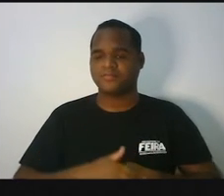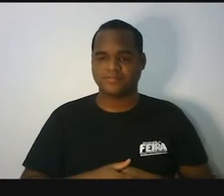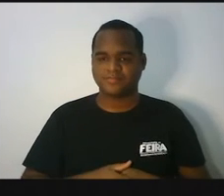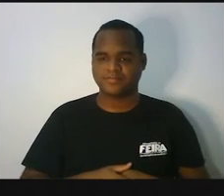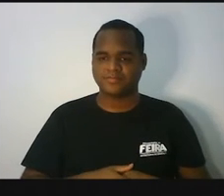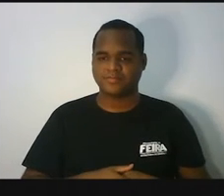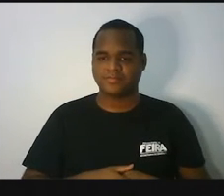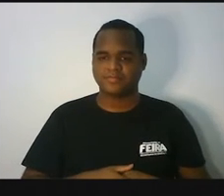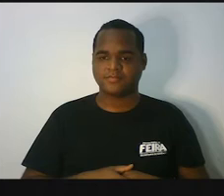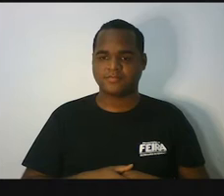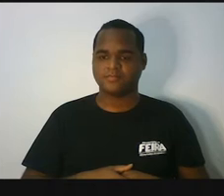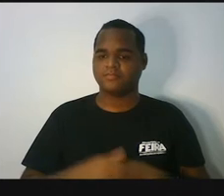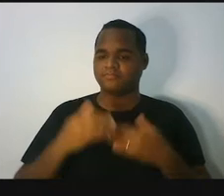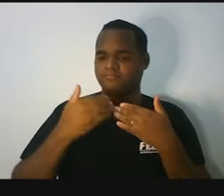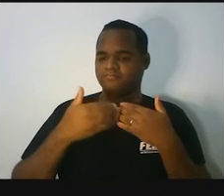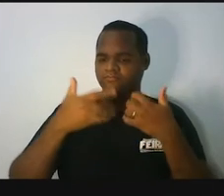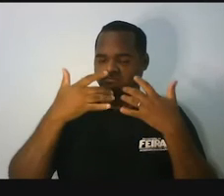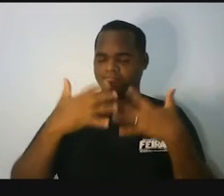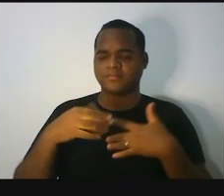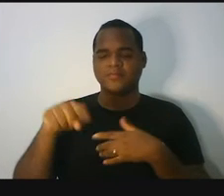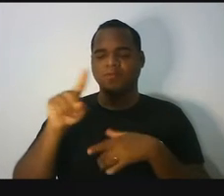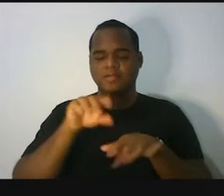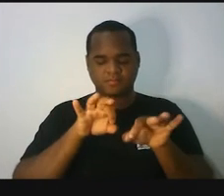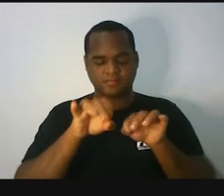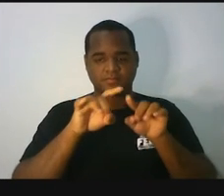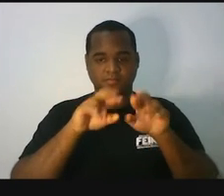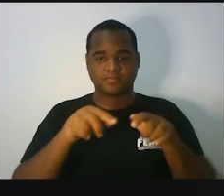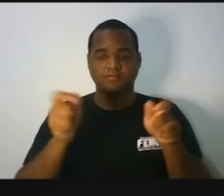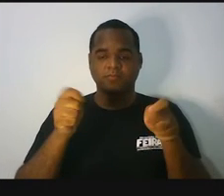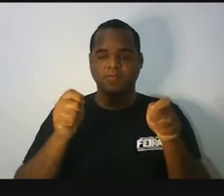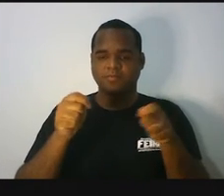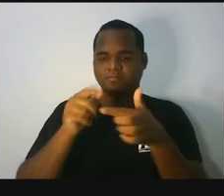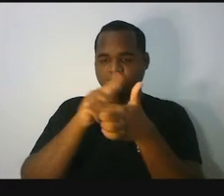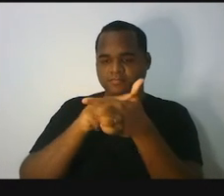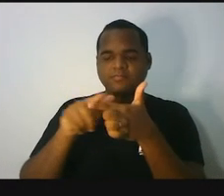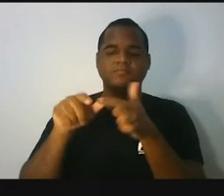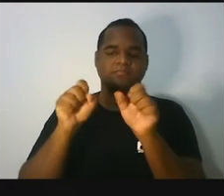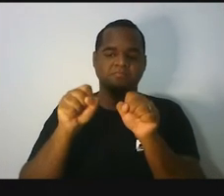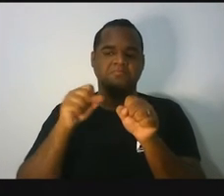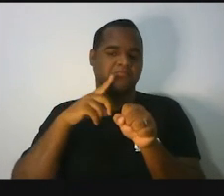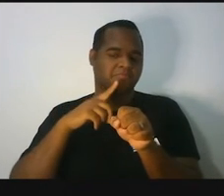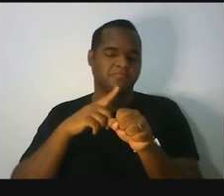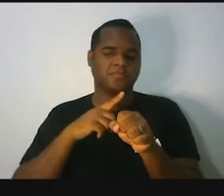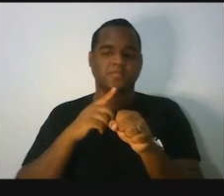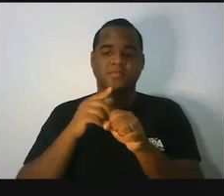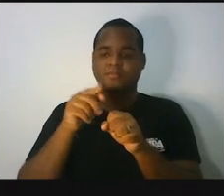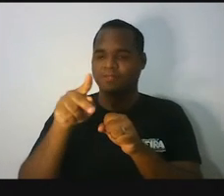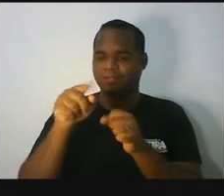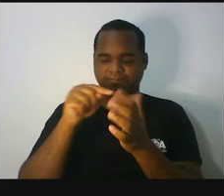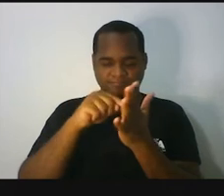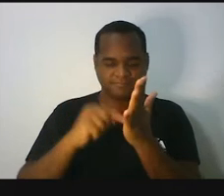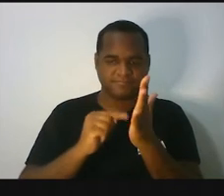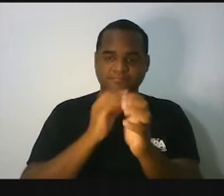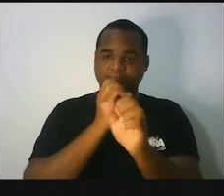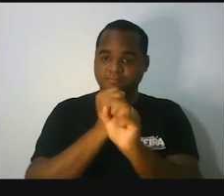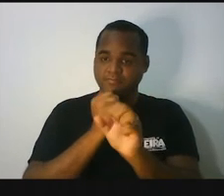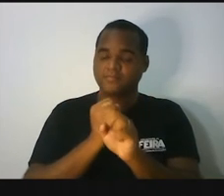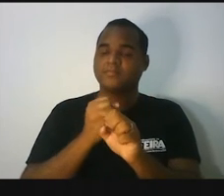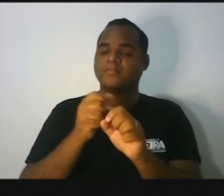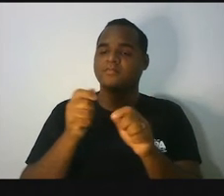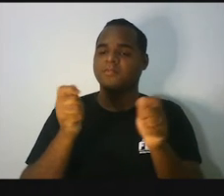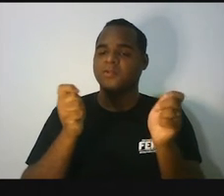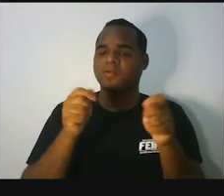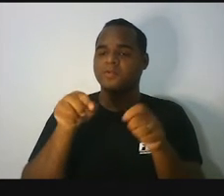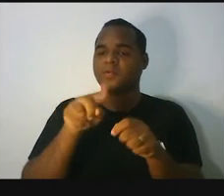Bom, e aí agora a gente é só fazer essa divisão, certo? Que com uma calculadora, a gente consegue